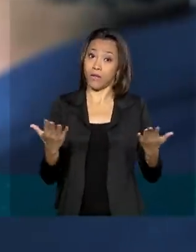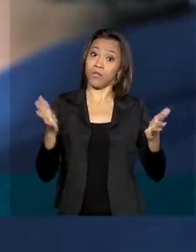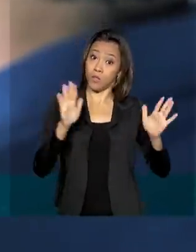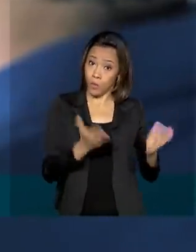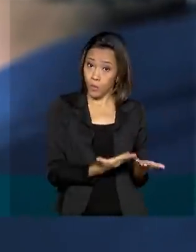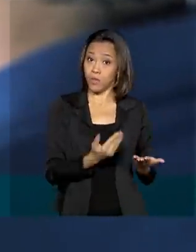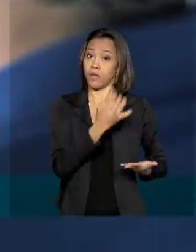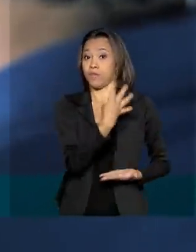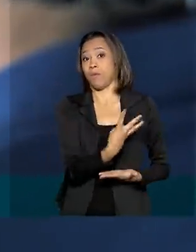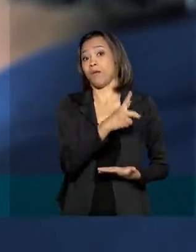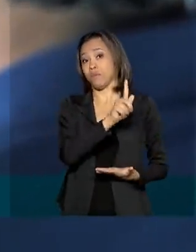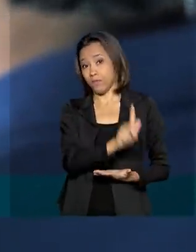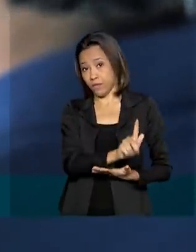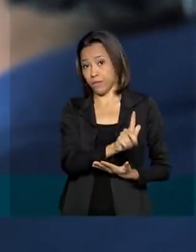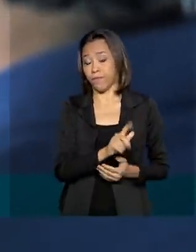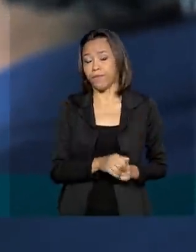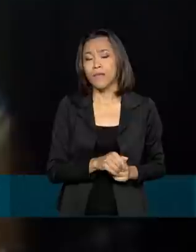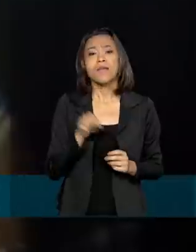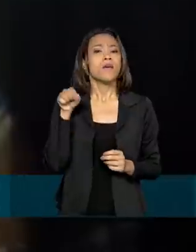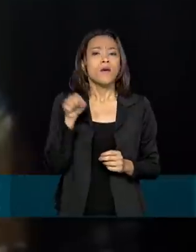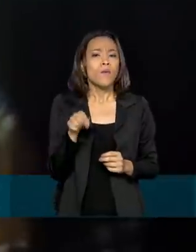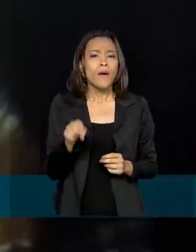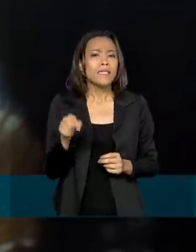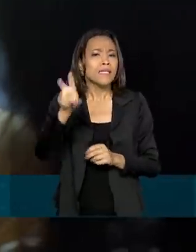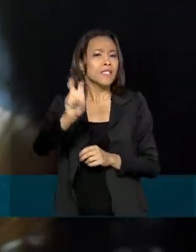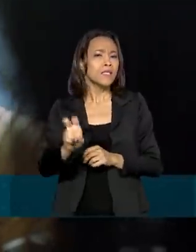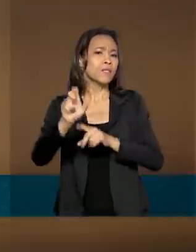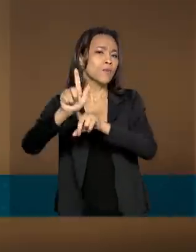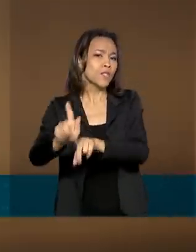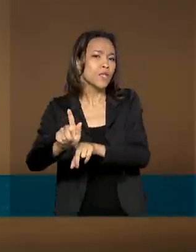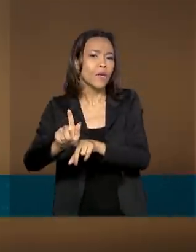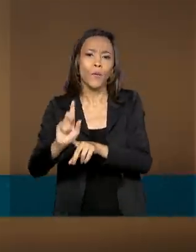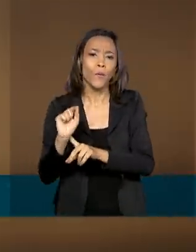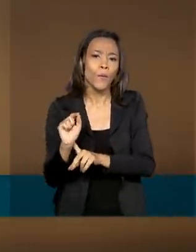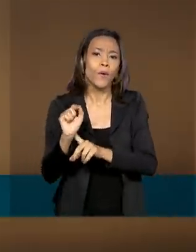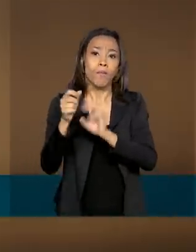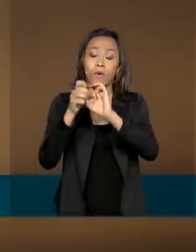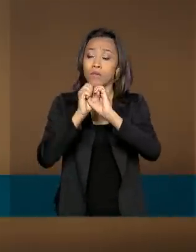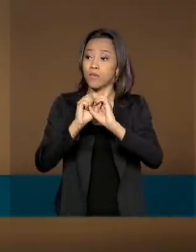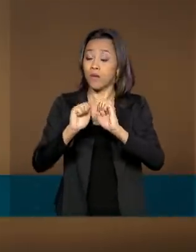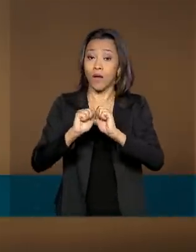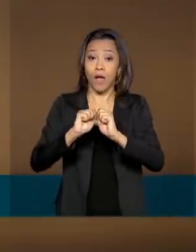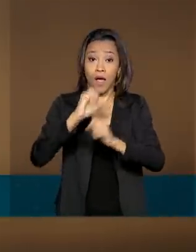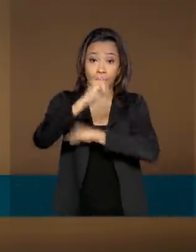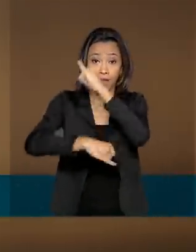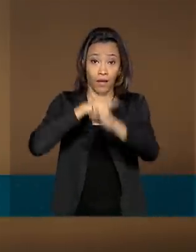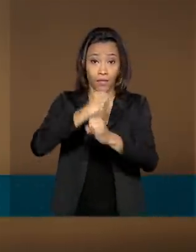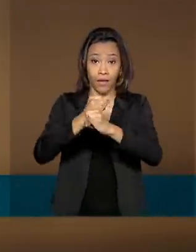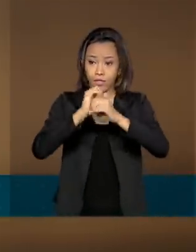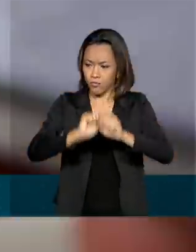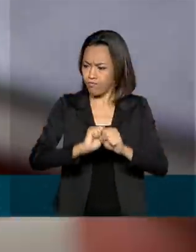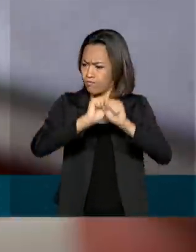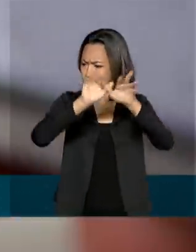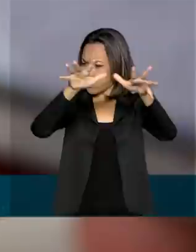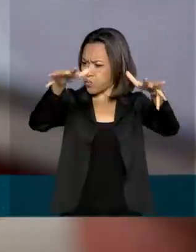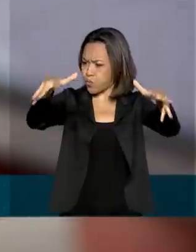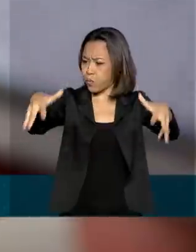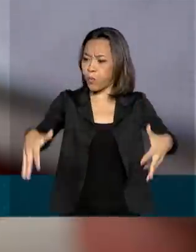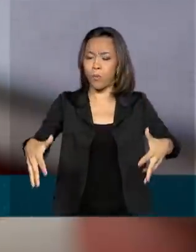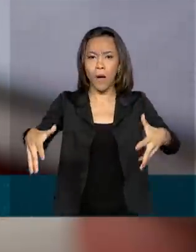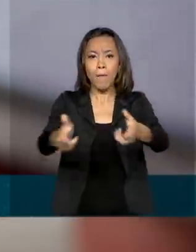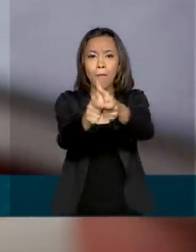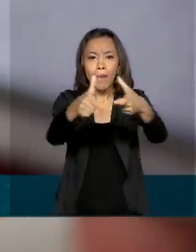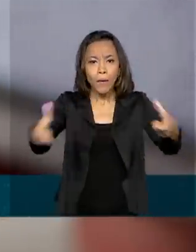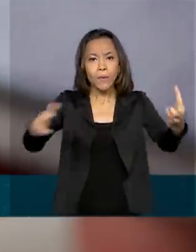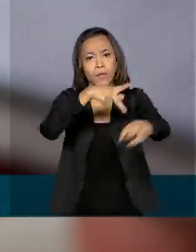A expectativa é que a chegada da 5G possa democratizar o acesso dos brasileiros à internet e melhorar